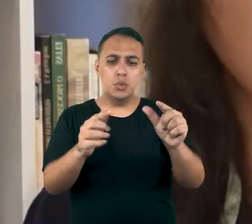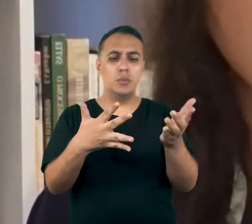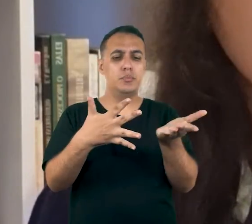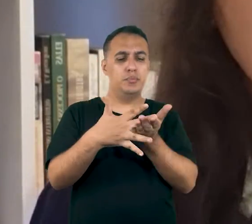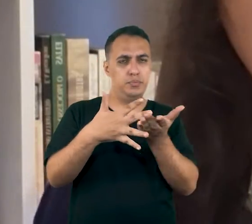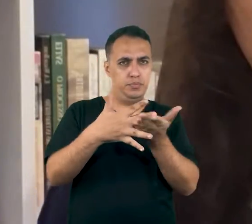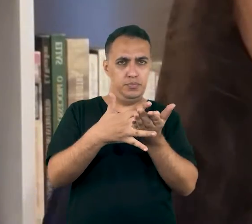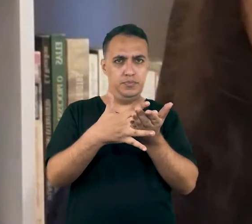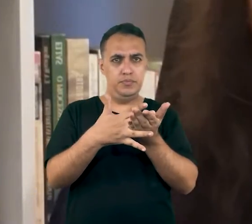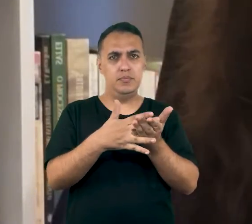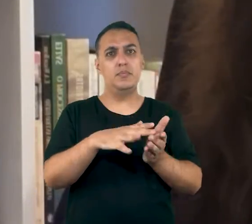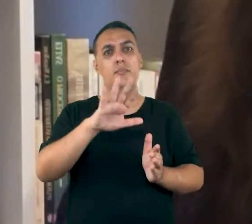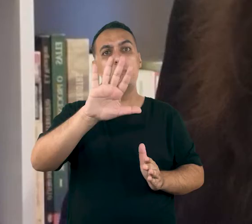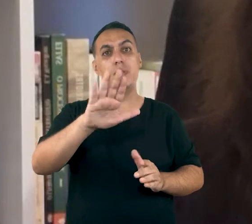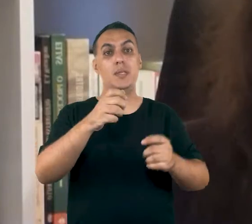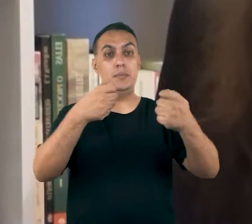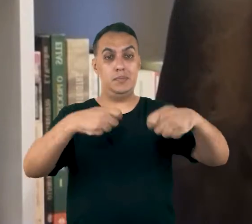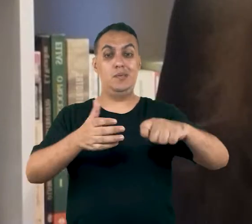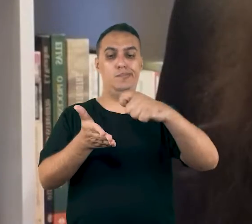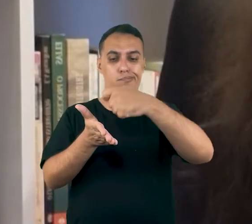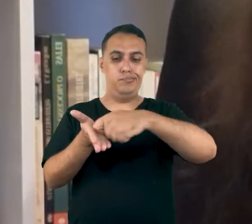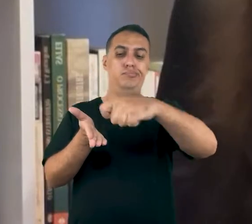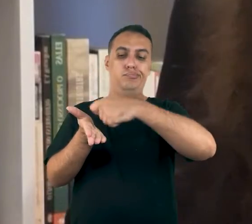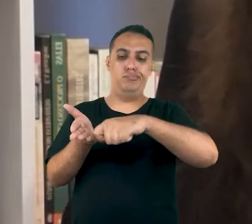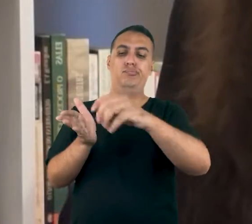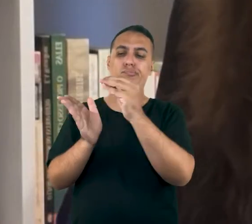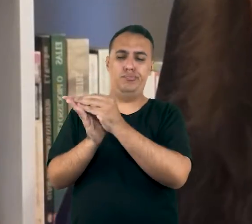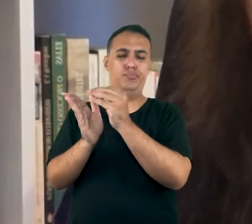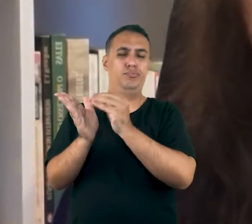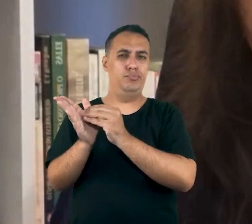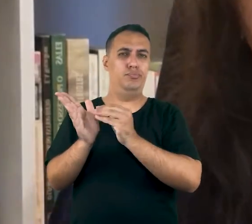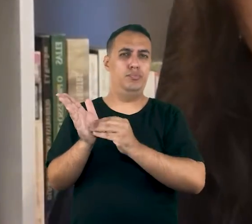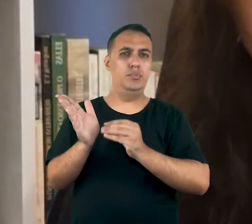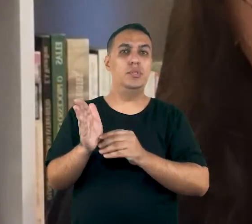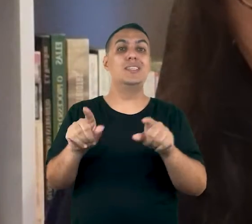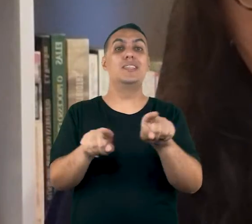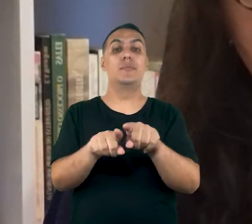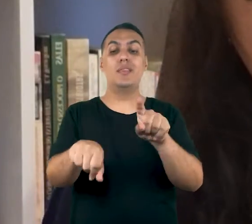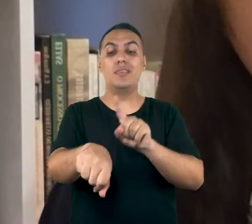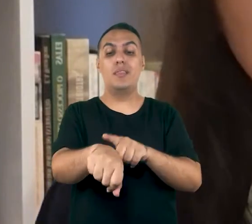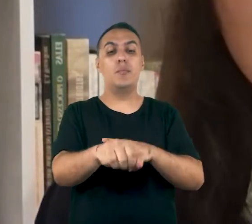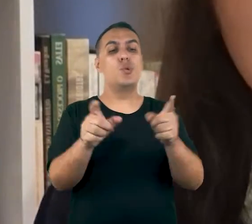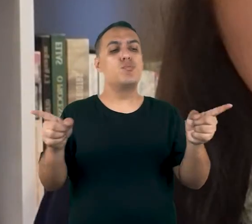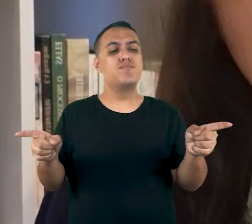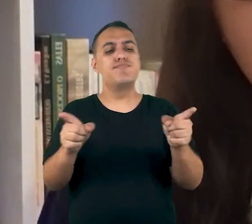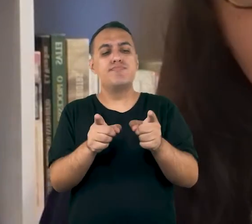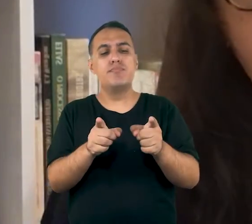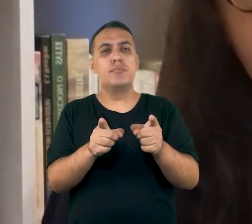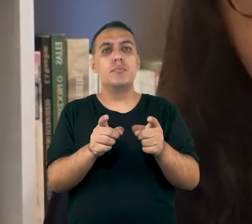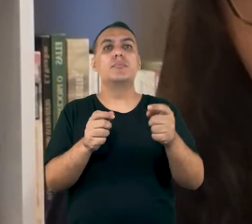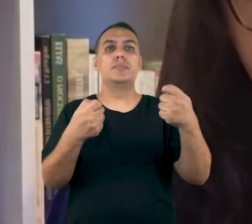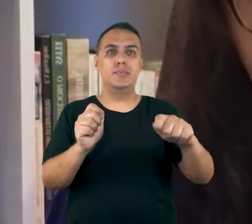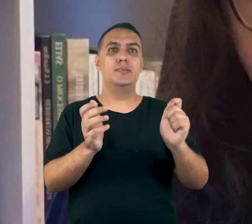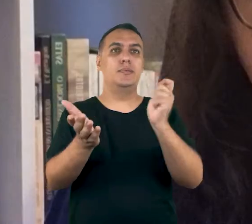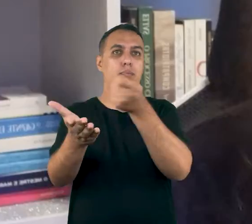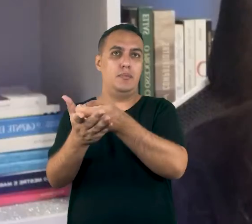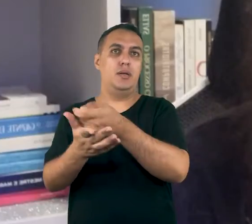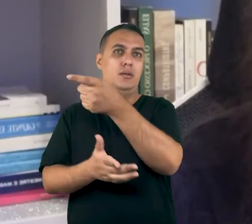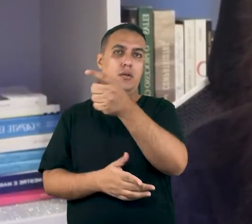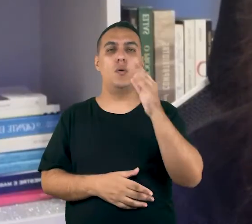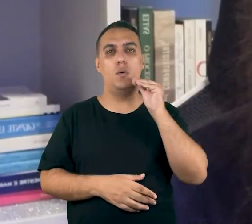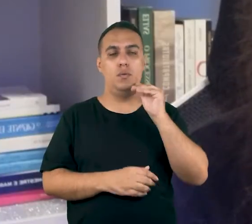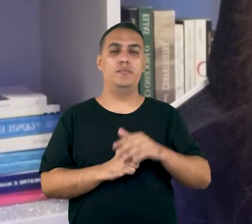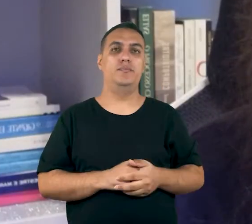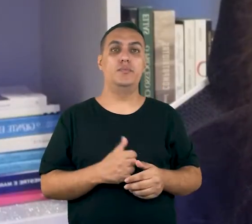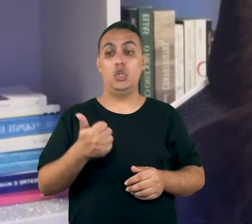intervalo, mas ele tem que ser por escrito e o tempo que foi reduzido tem que ser indenizado. A